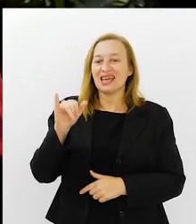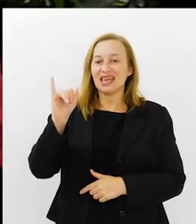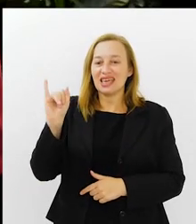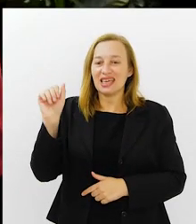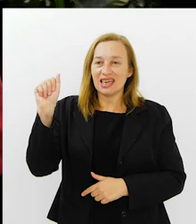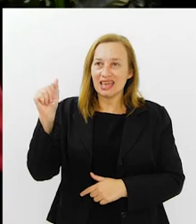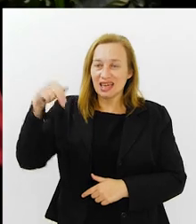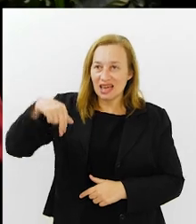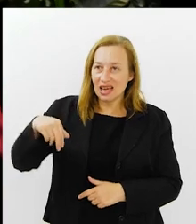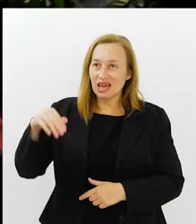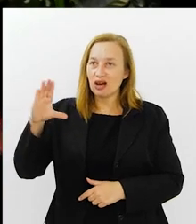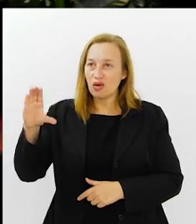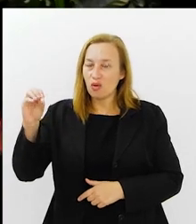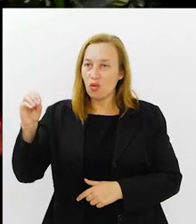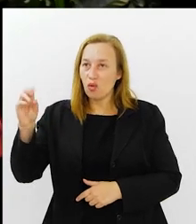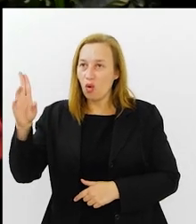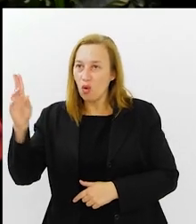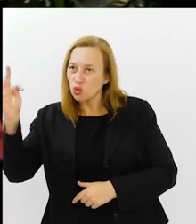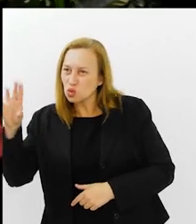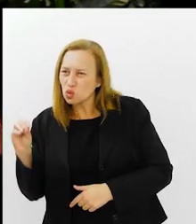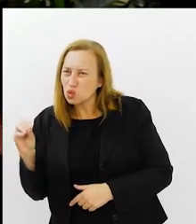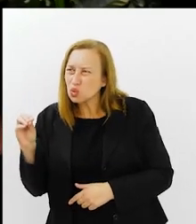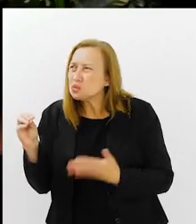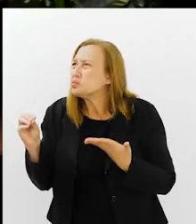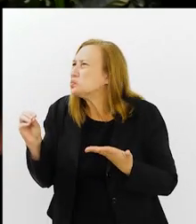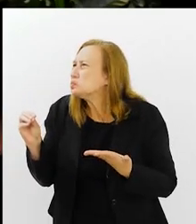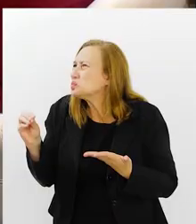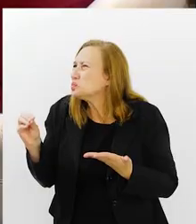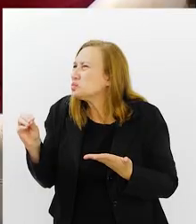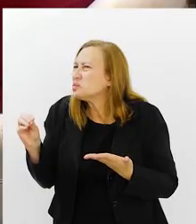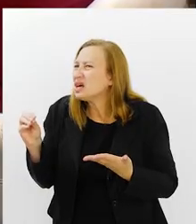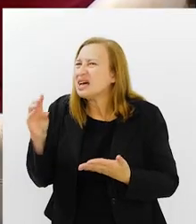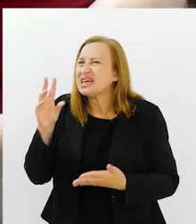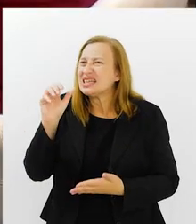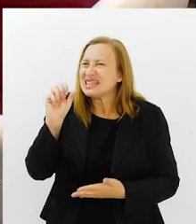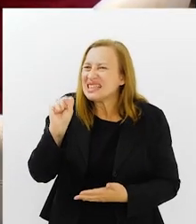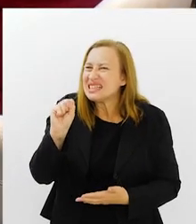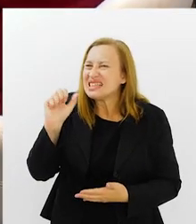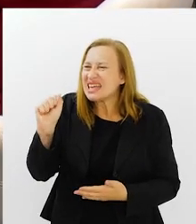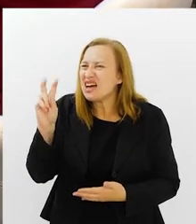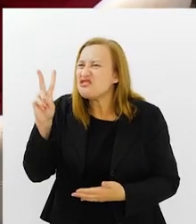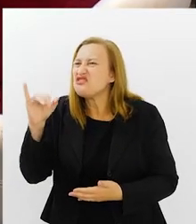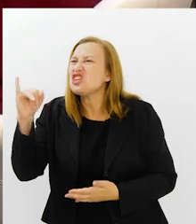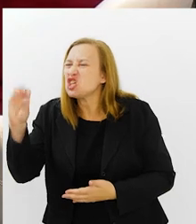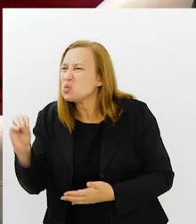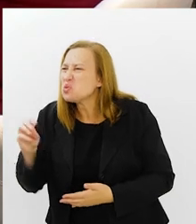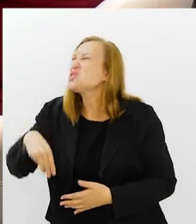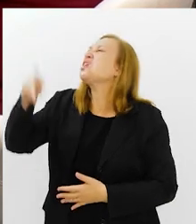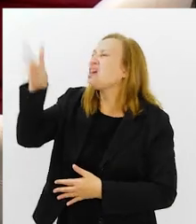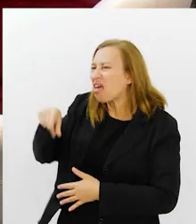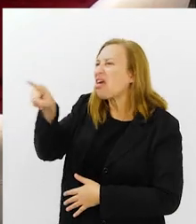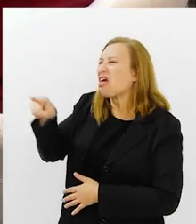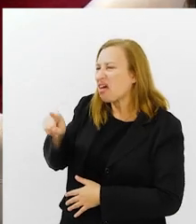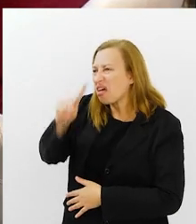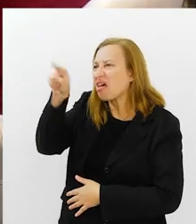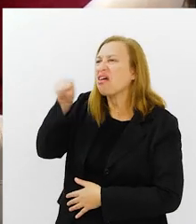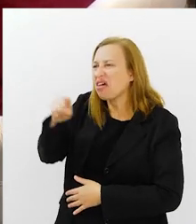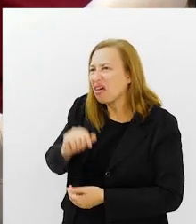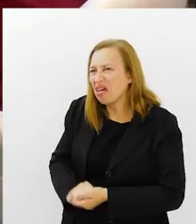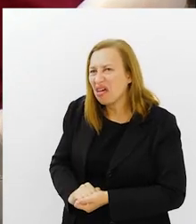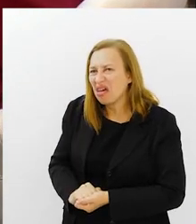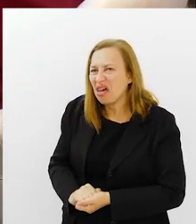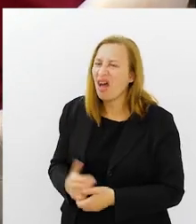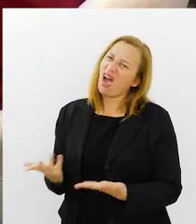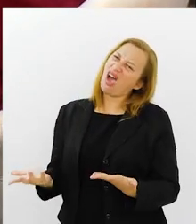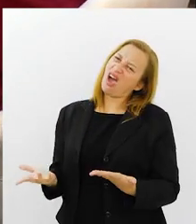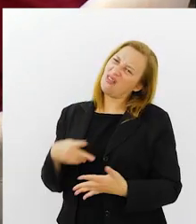Ian Couto. Savinho. Ian Couto? É. Savinho? Isso brincadeira. Mas peraí, Wagner. Isso que é,